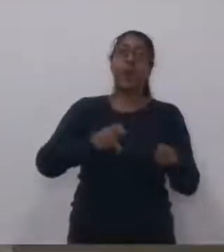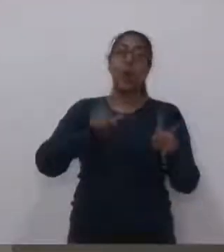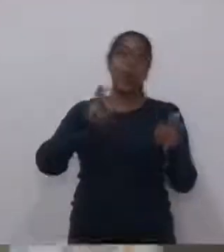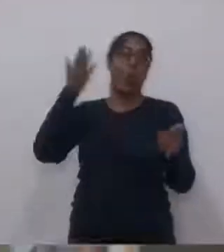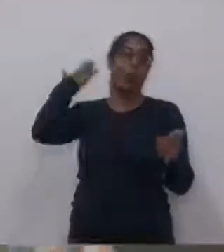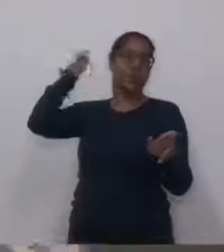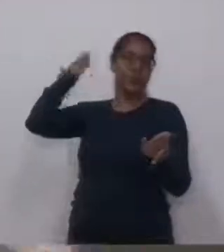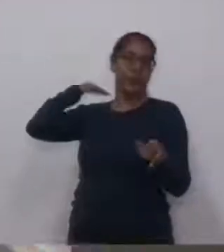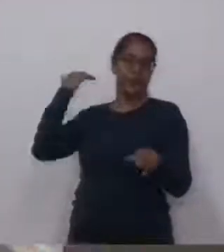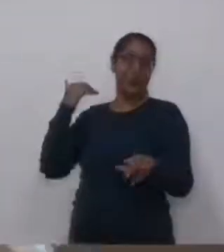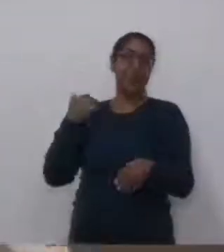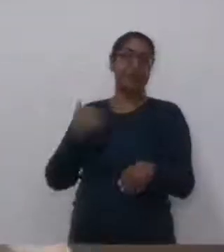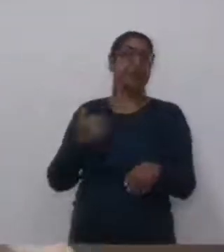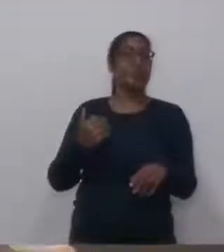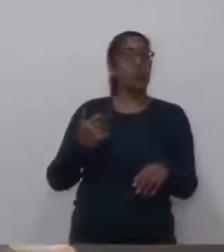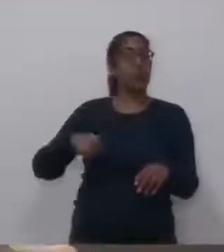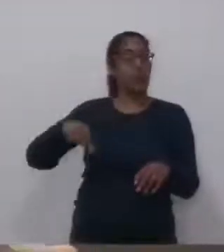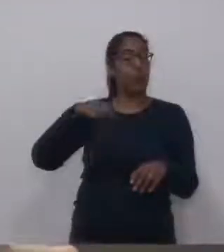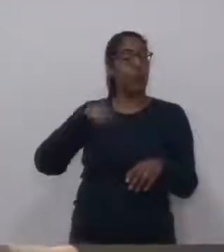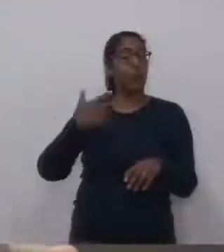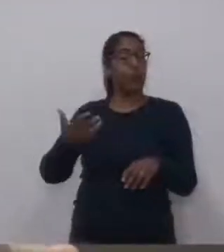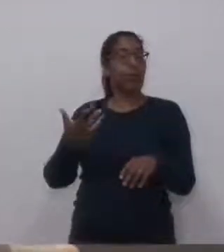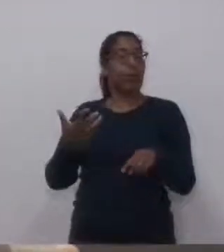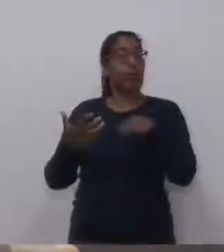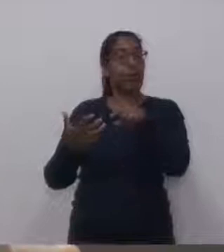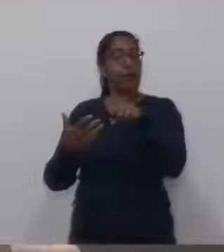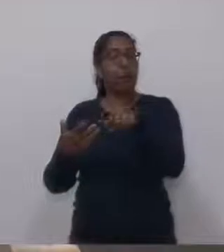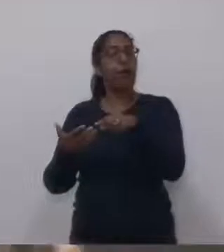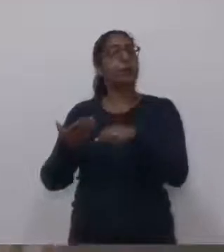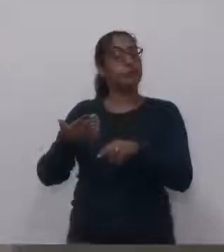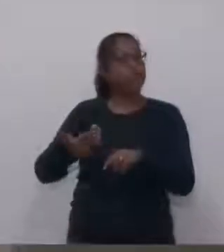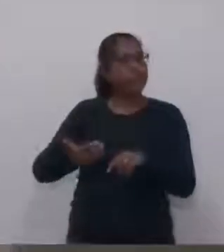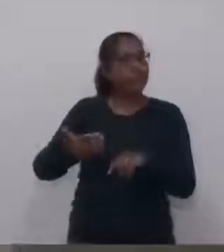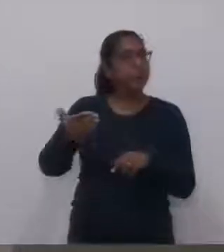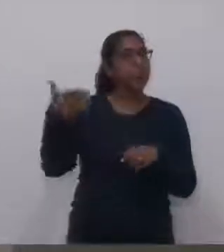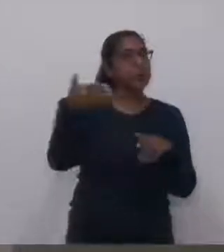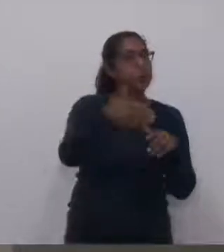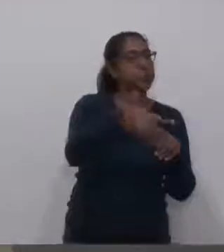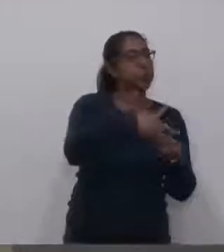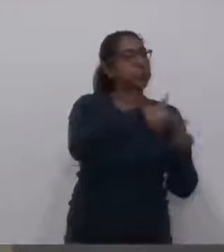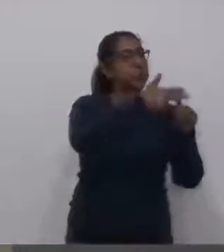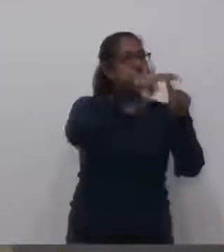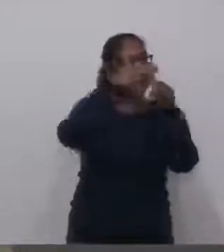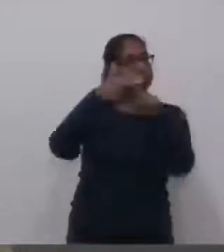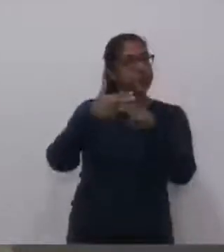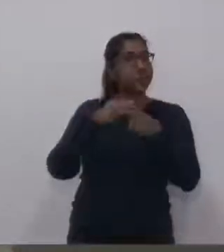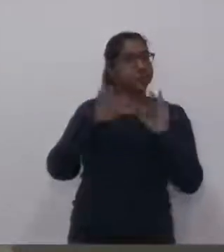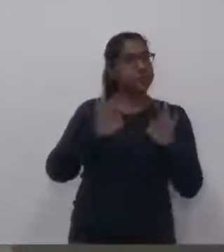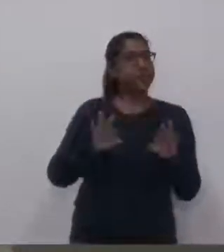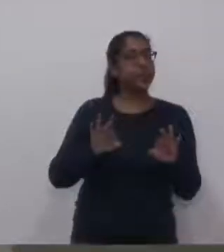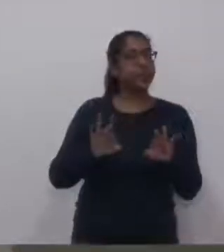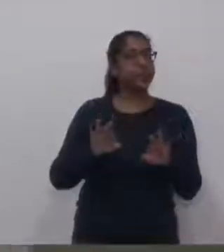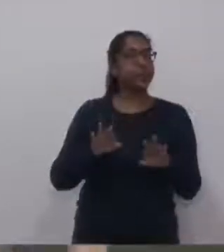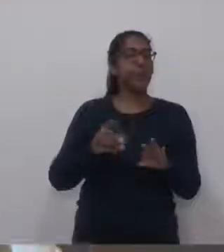espera que realmente esse trabalho seja dado sequência e que ocorra o mais breve possível.